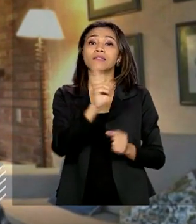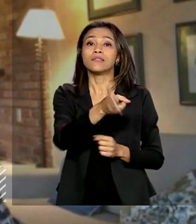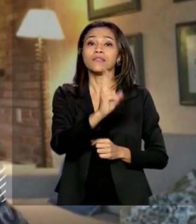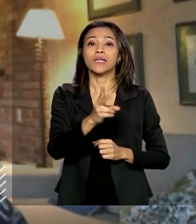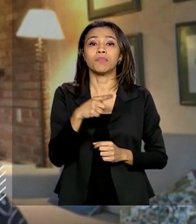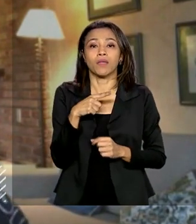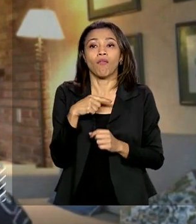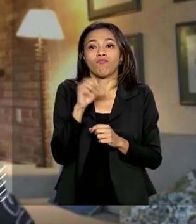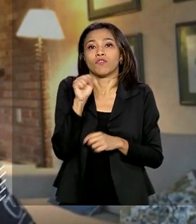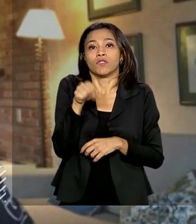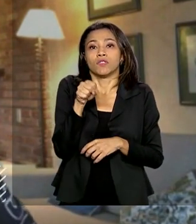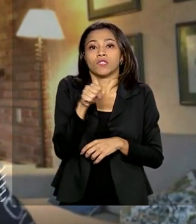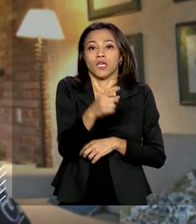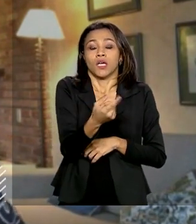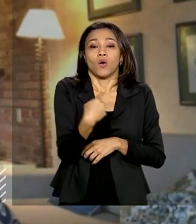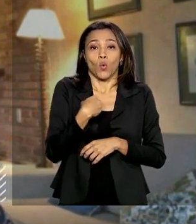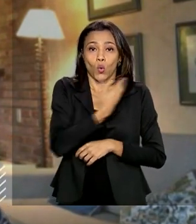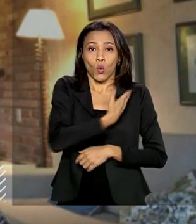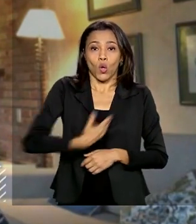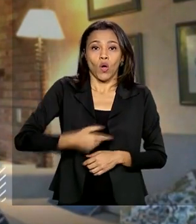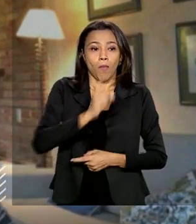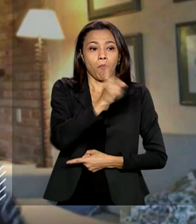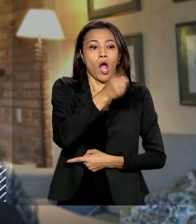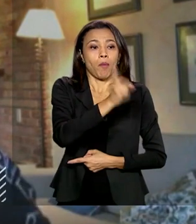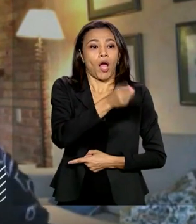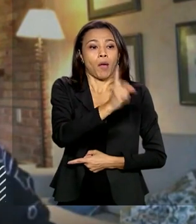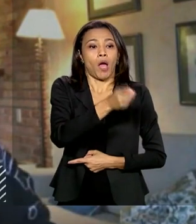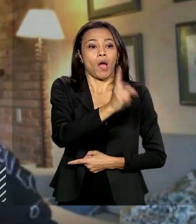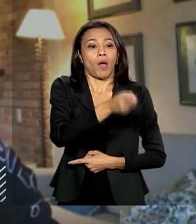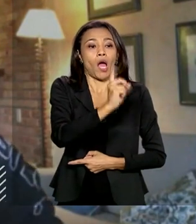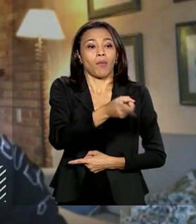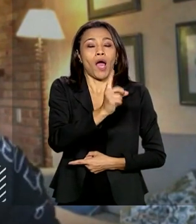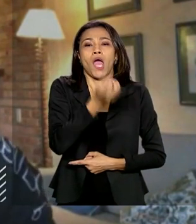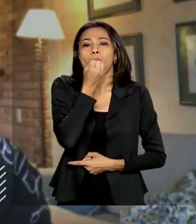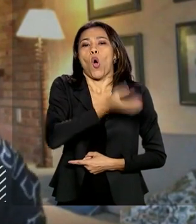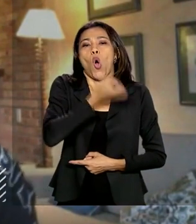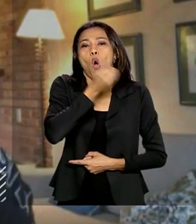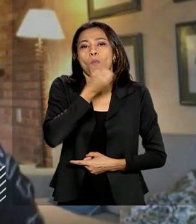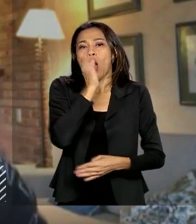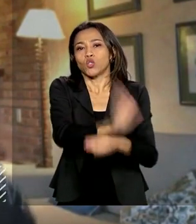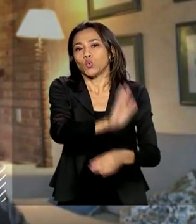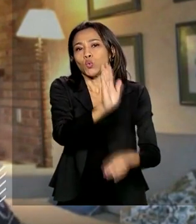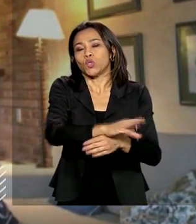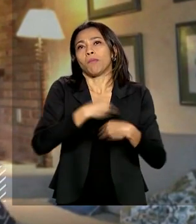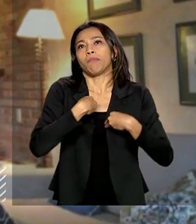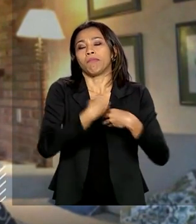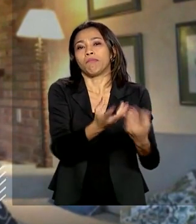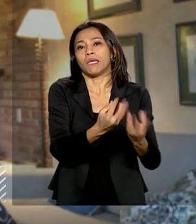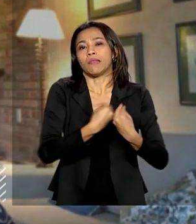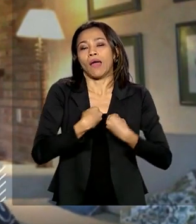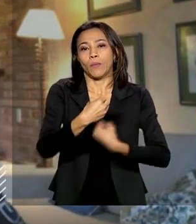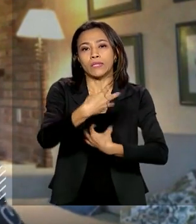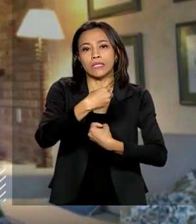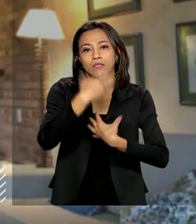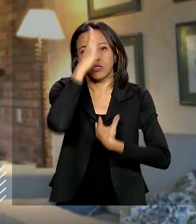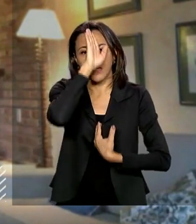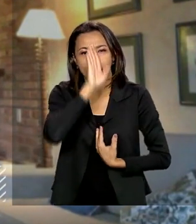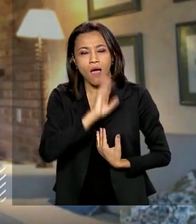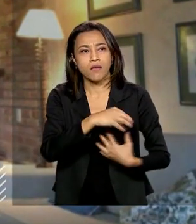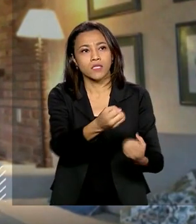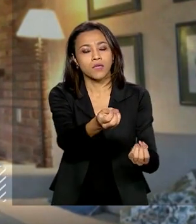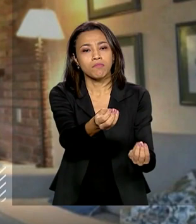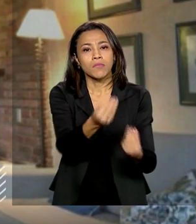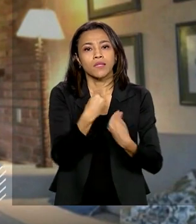cidadão. O que é o súdito? É aquela, o rei é bom, ele me dá educação de graça, ele me dá